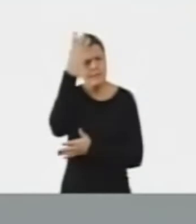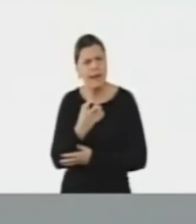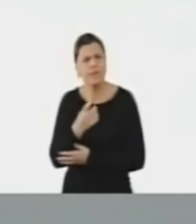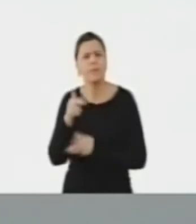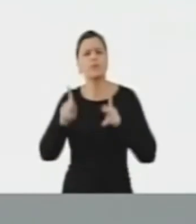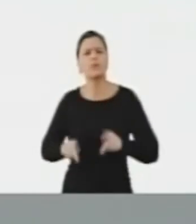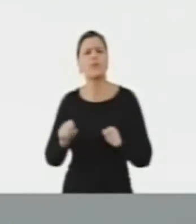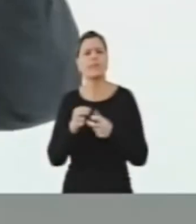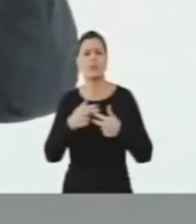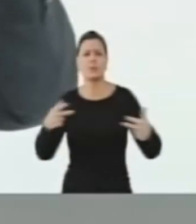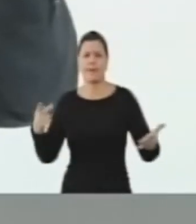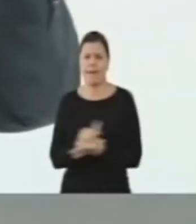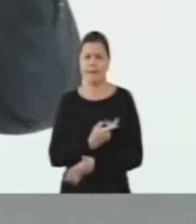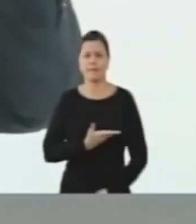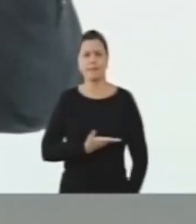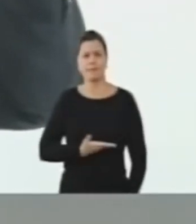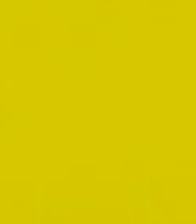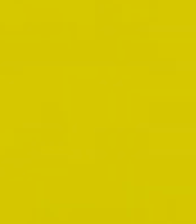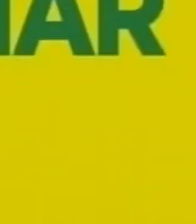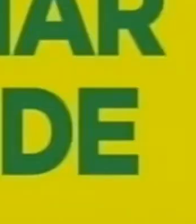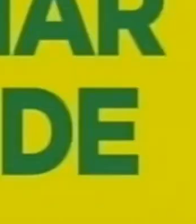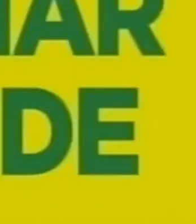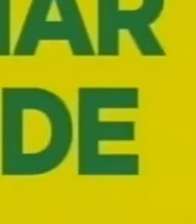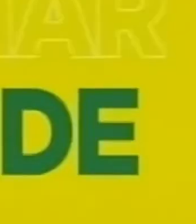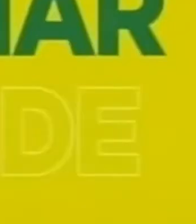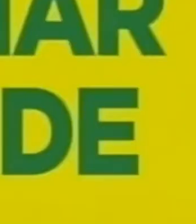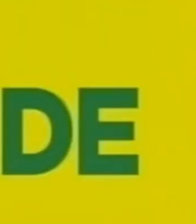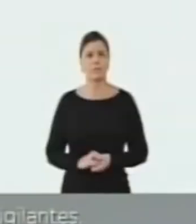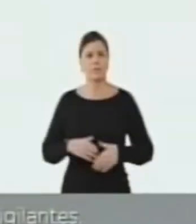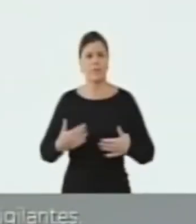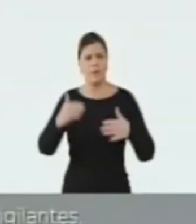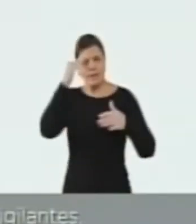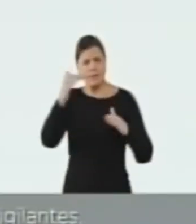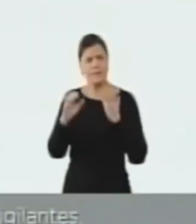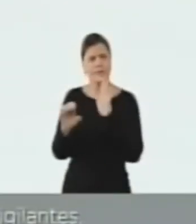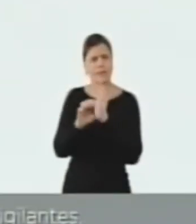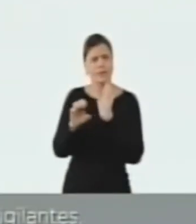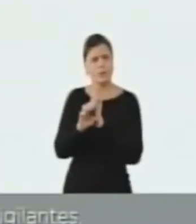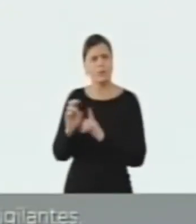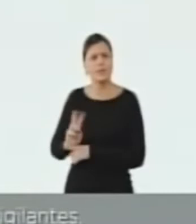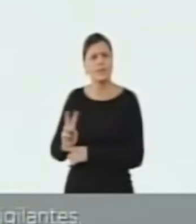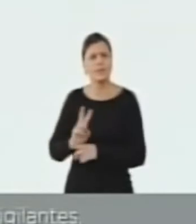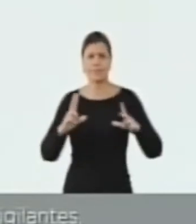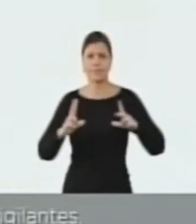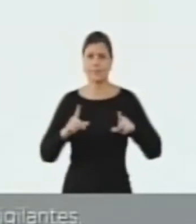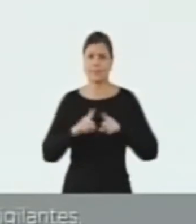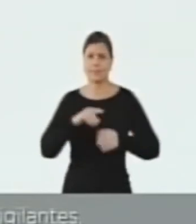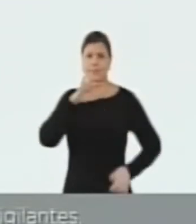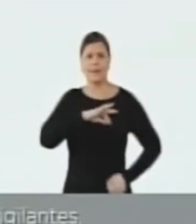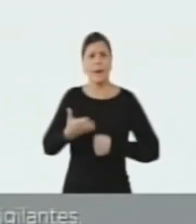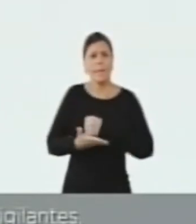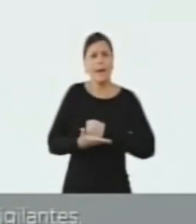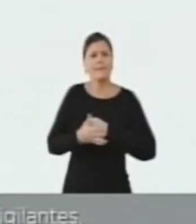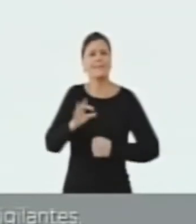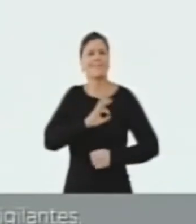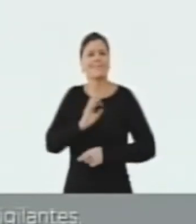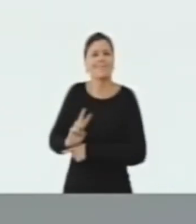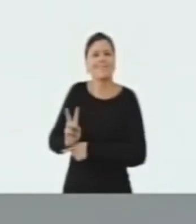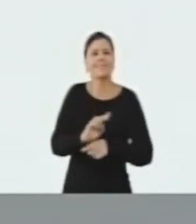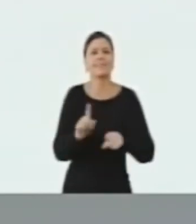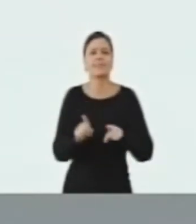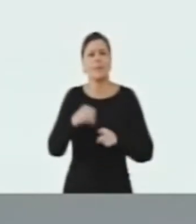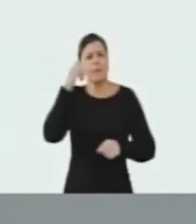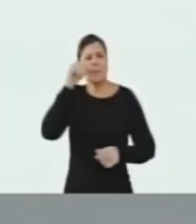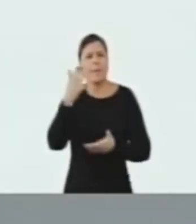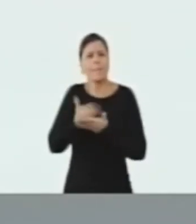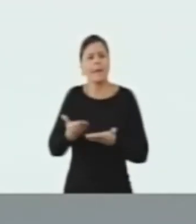delinquência. Doutor Gabriel, 22-75. Pelo Estatuto da Segurança Privada, pelo piso salarial dos vigilantes,